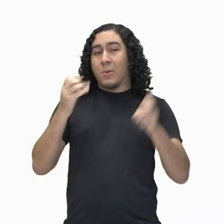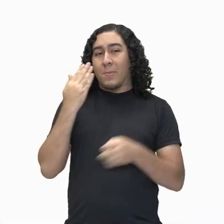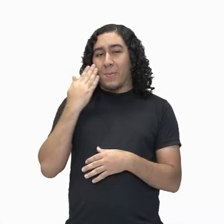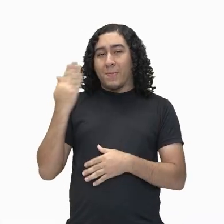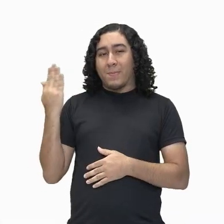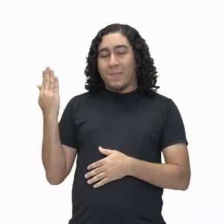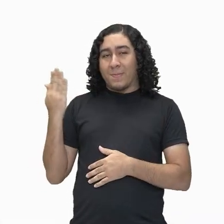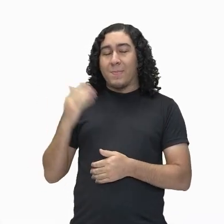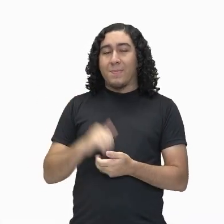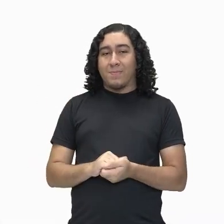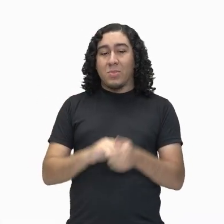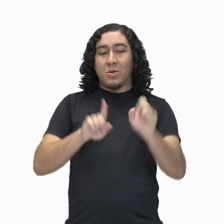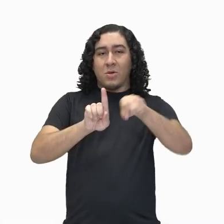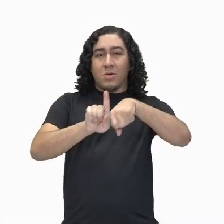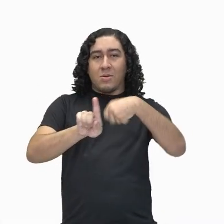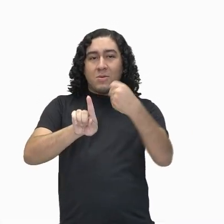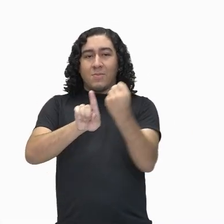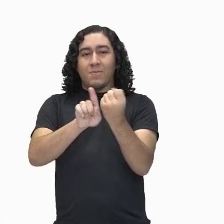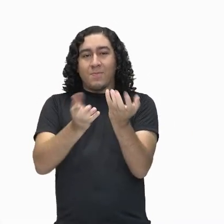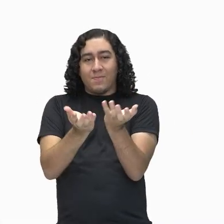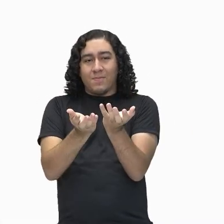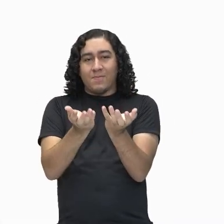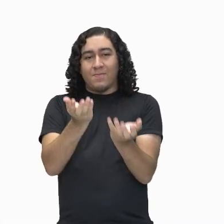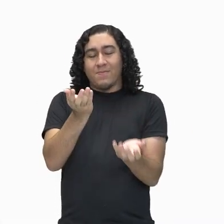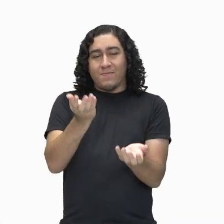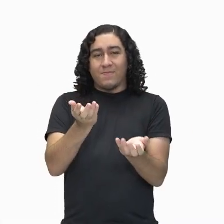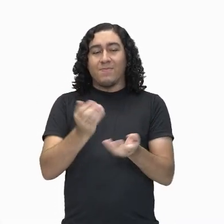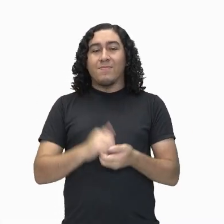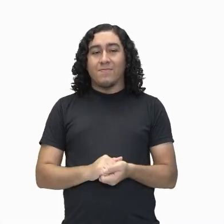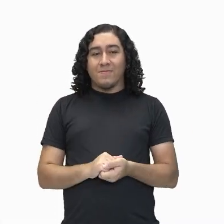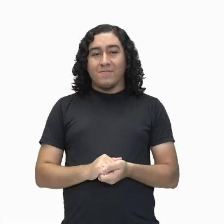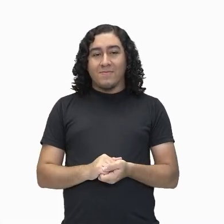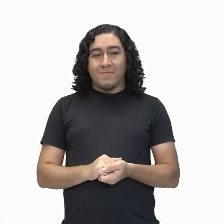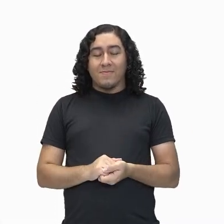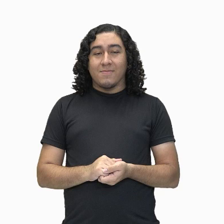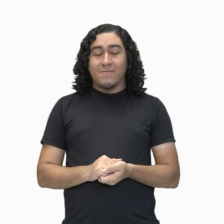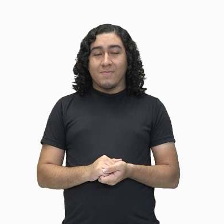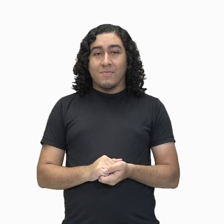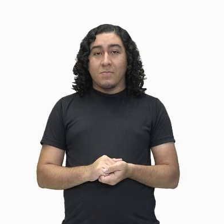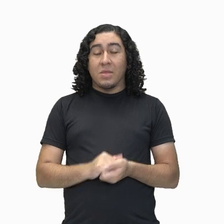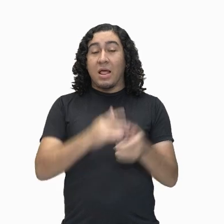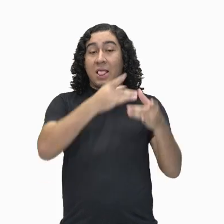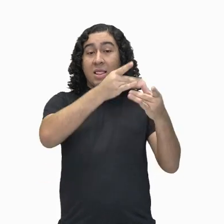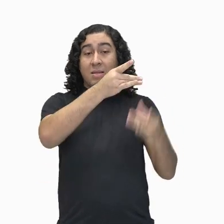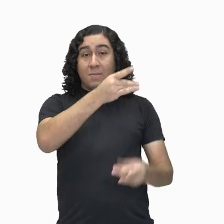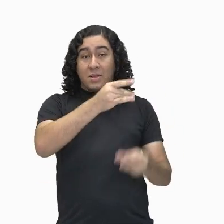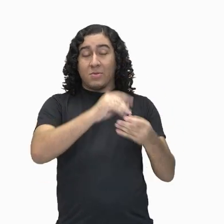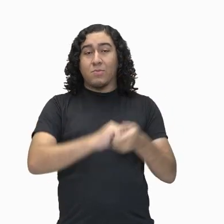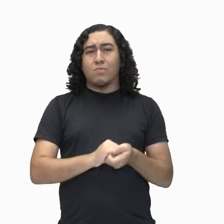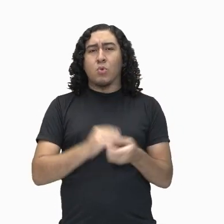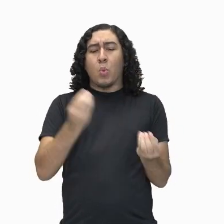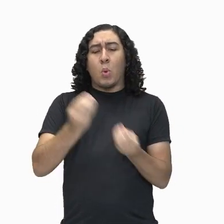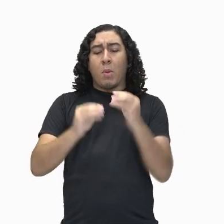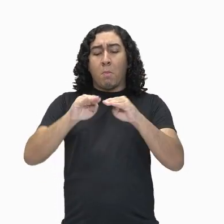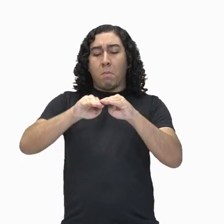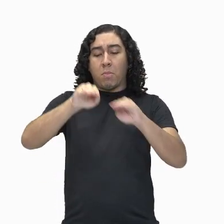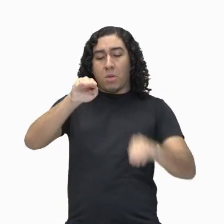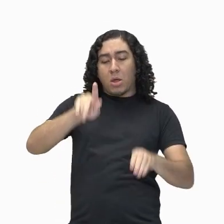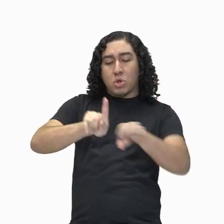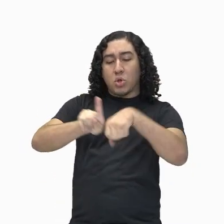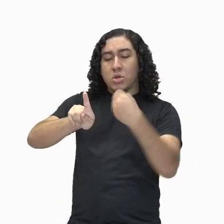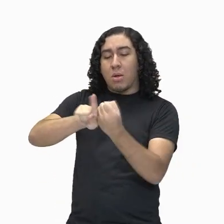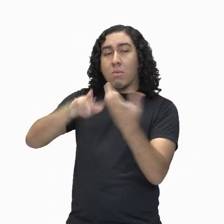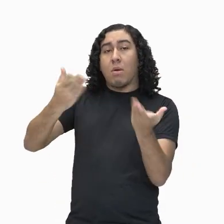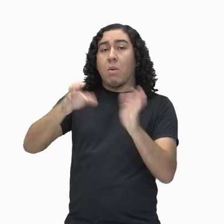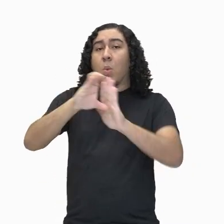a desigualdade social. O nosso detalhamento. Desigualdade social, o que é?